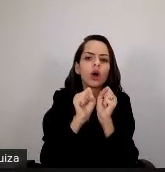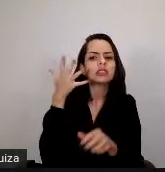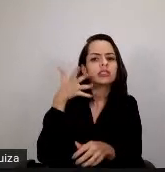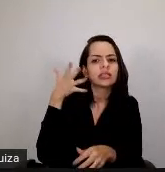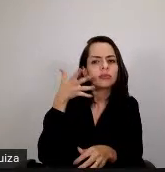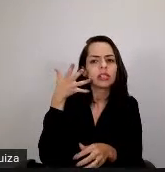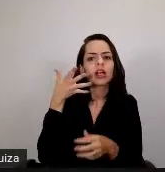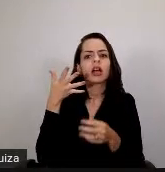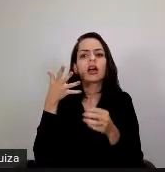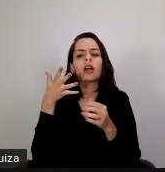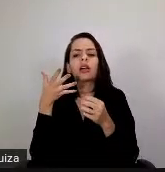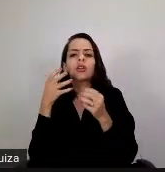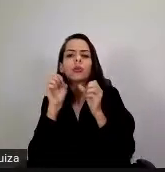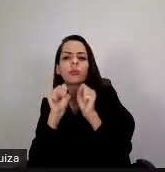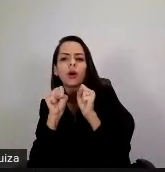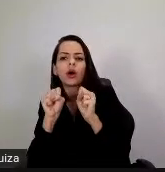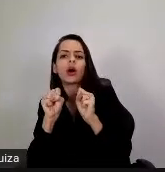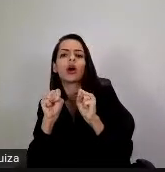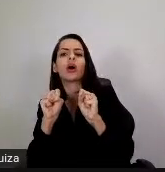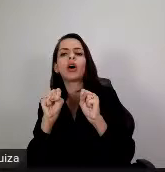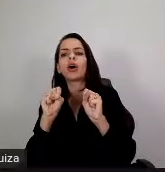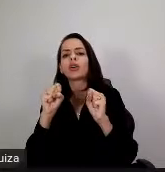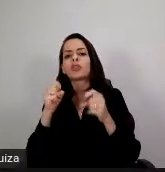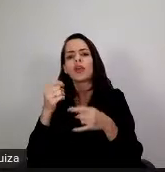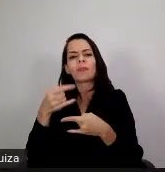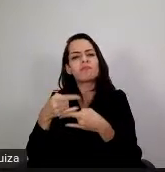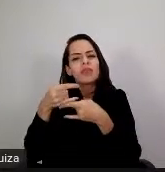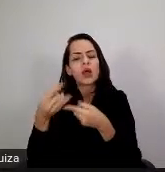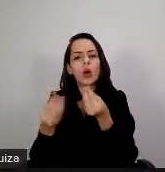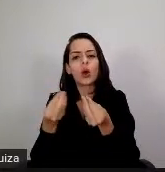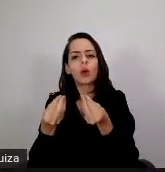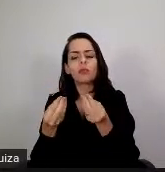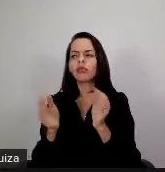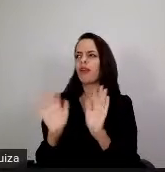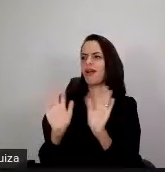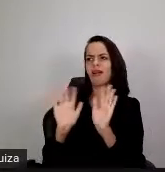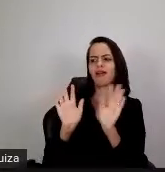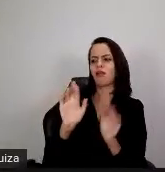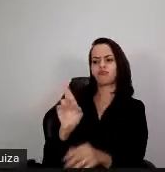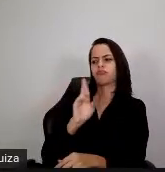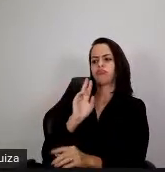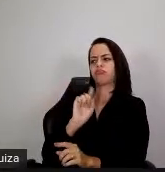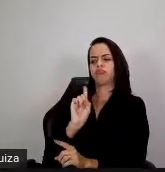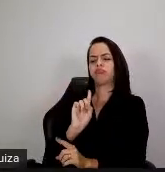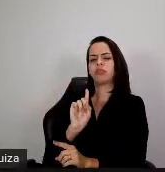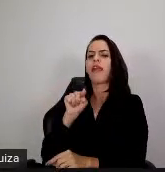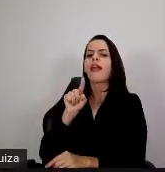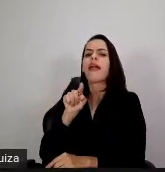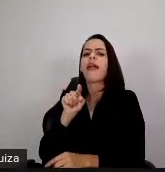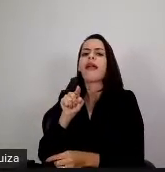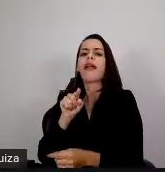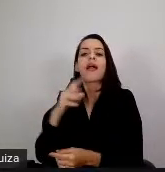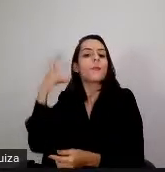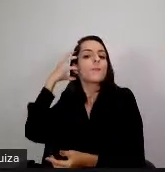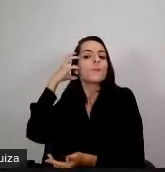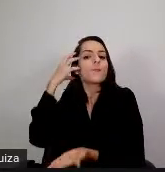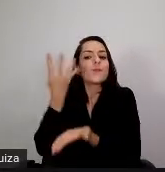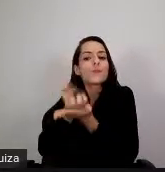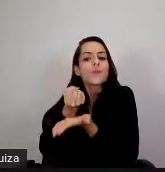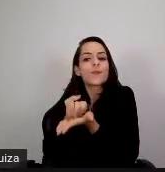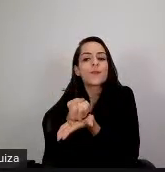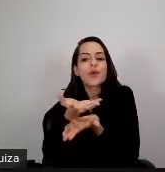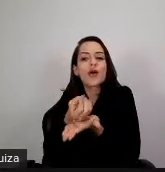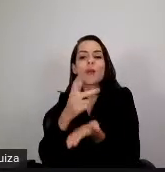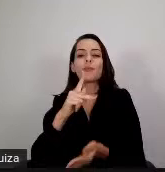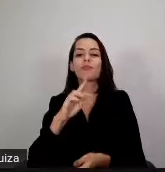gente faz um podcast. Eu falei, mas vocês sabem fazer podcast? Tem, a gente tem um aplicativo, e fizeram. Então, assim, a gente precisa aproximar dessa linguagem,